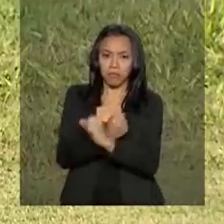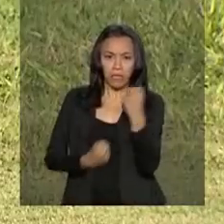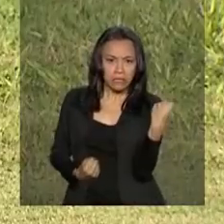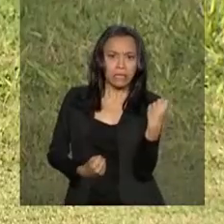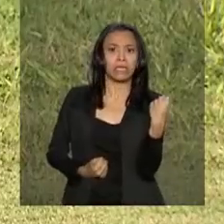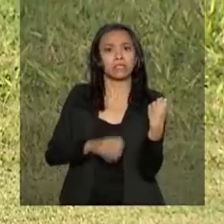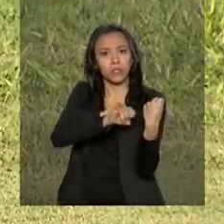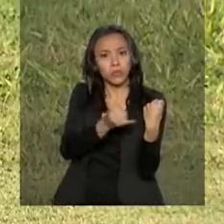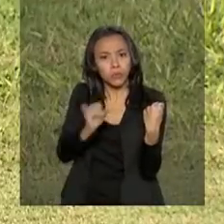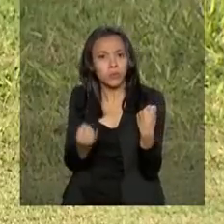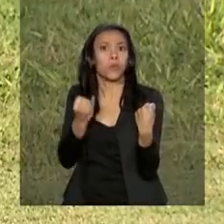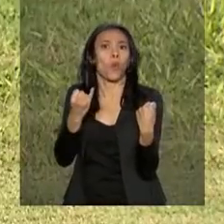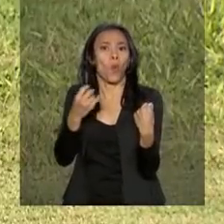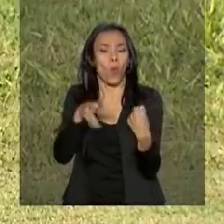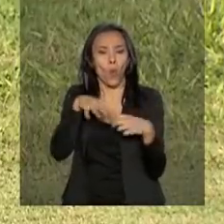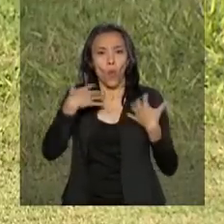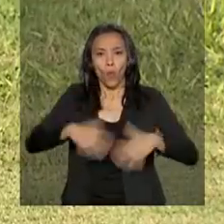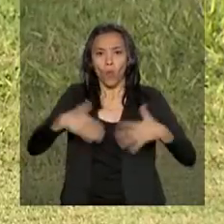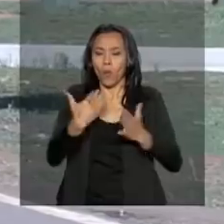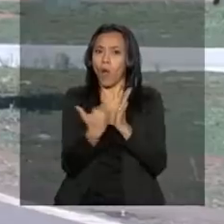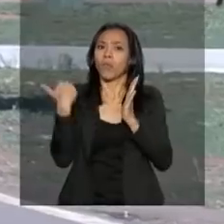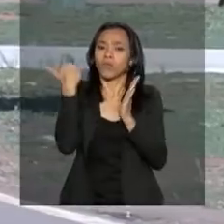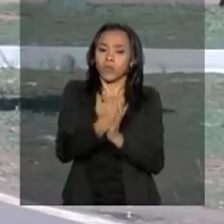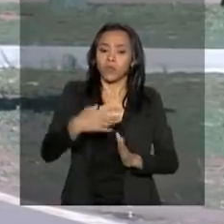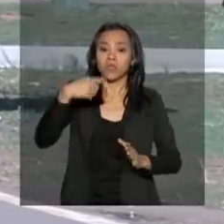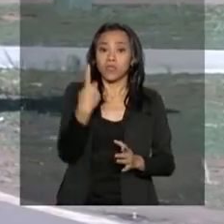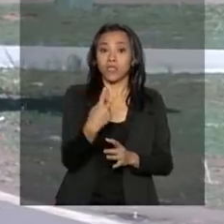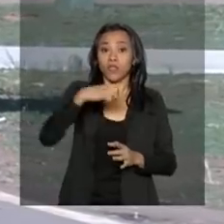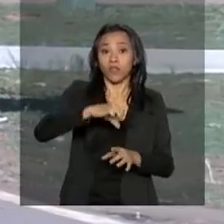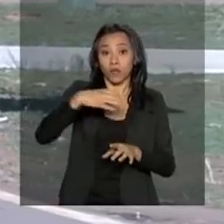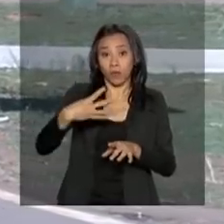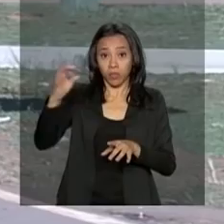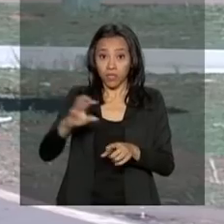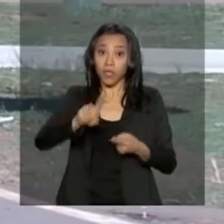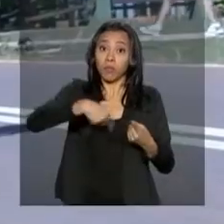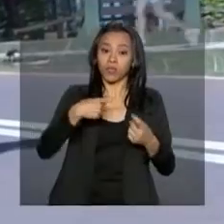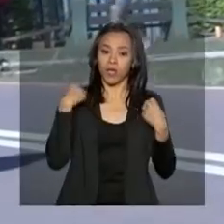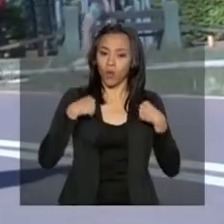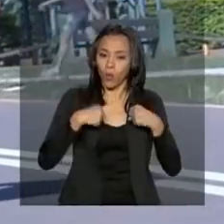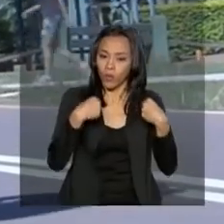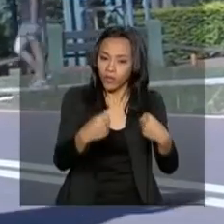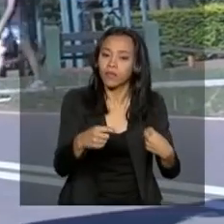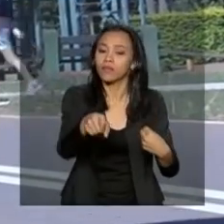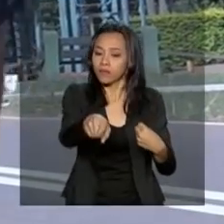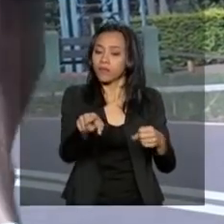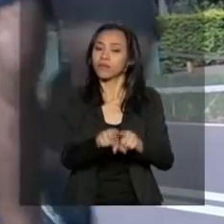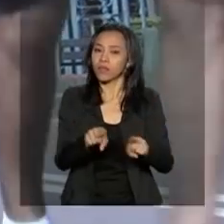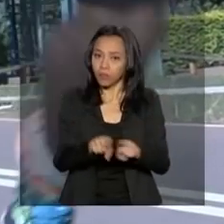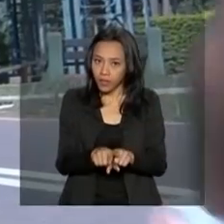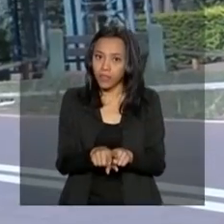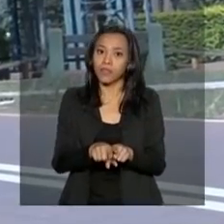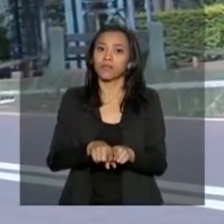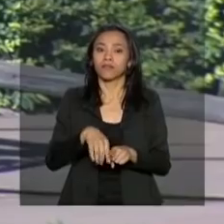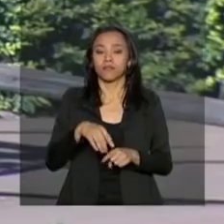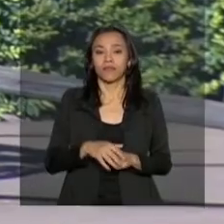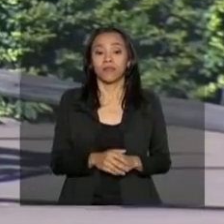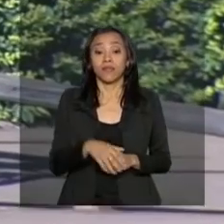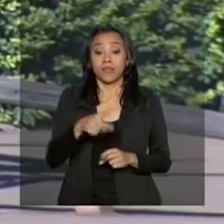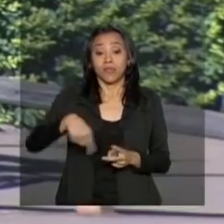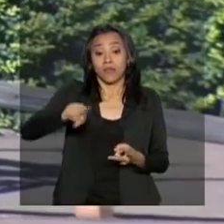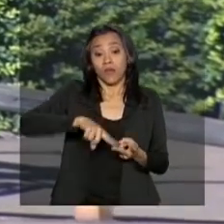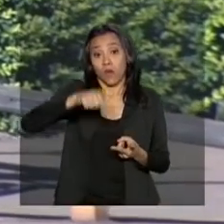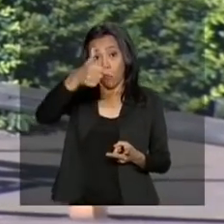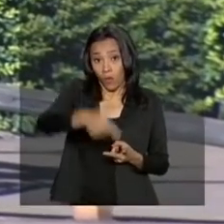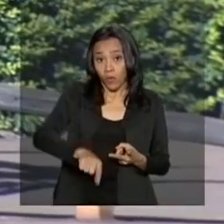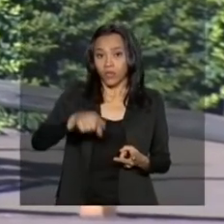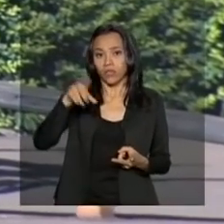mais cresceu. 194%, seguida pela corrida, que registrou um aumento de 109%. Atividade